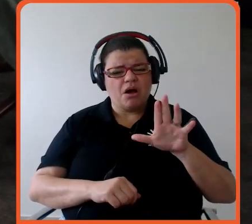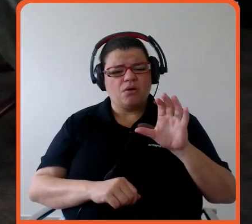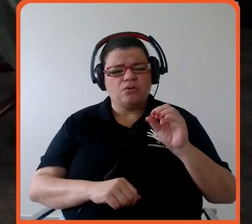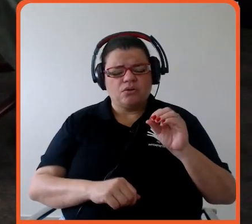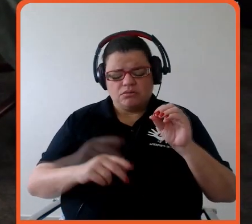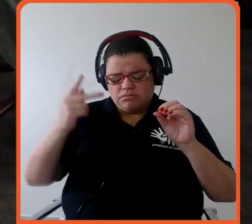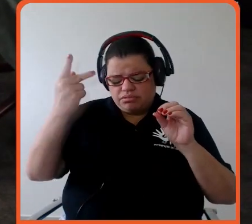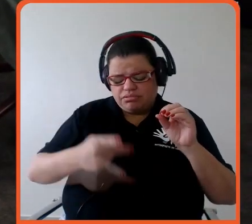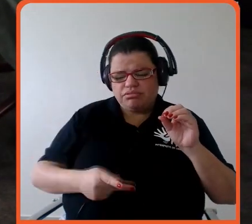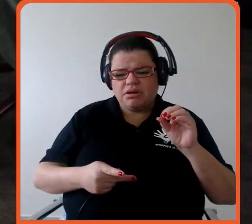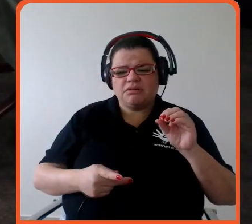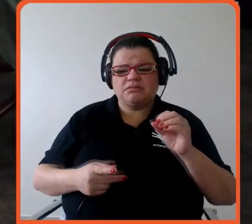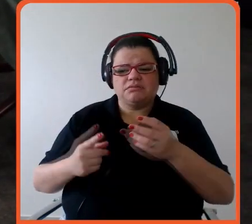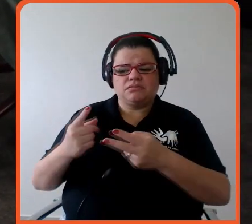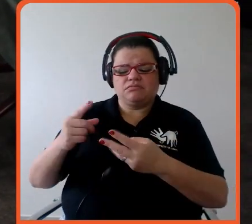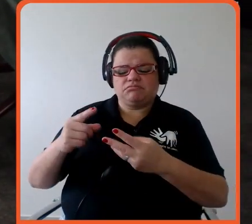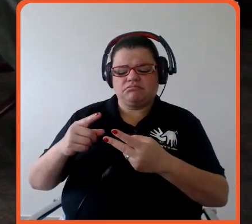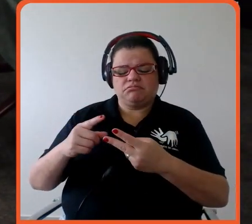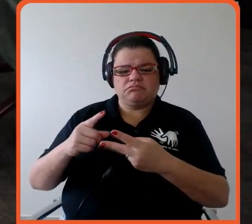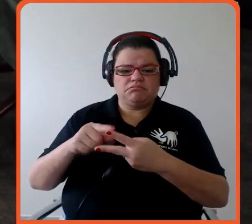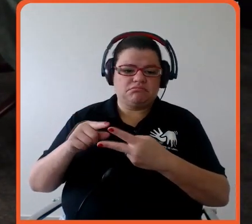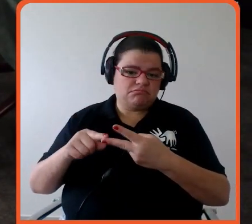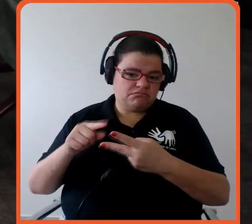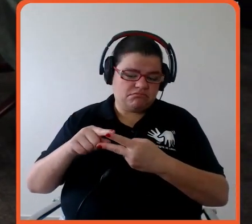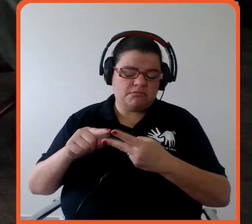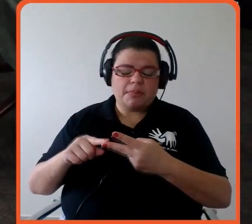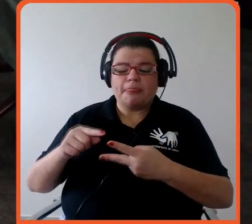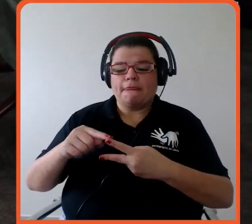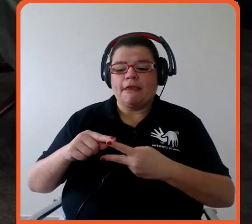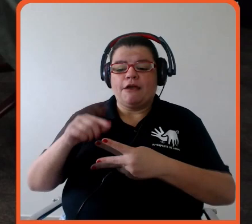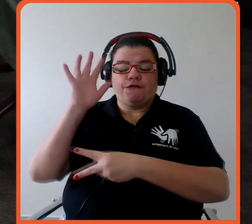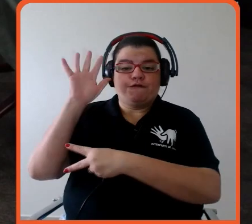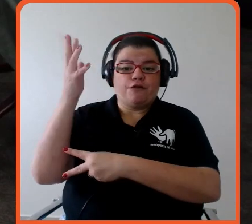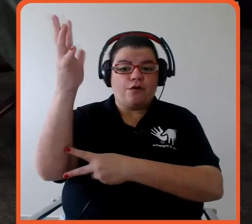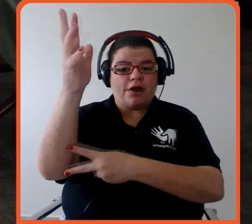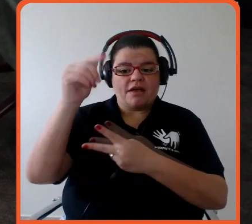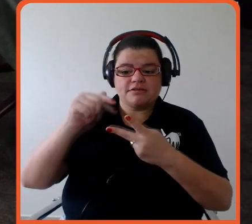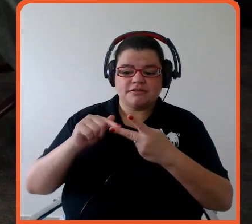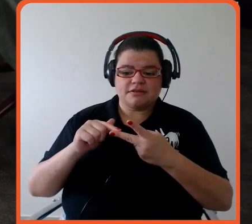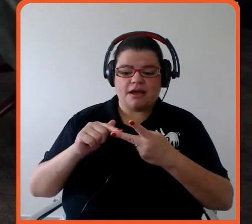acordos de florestas e de metano a minha expectativa é que